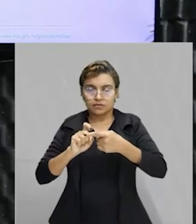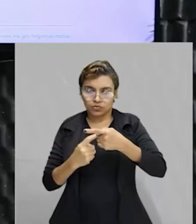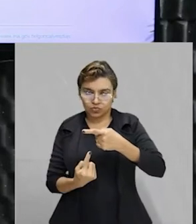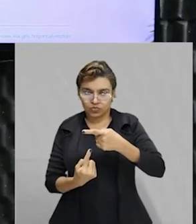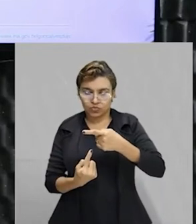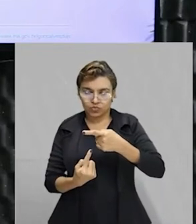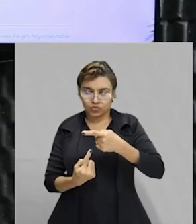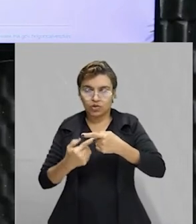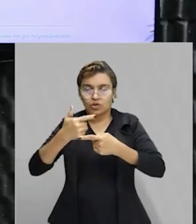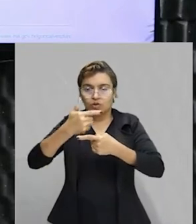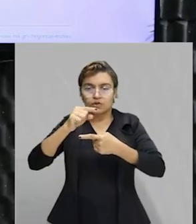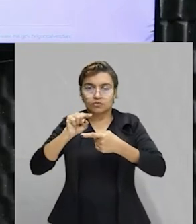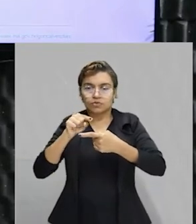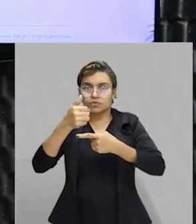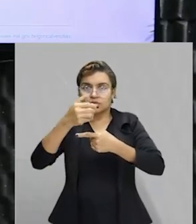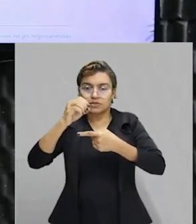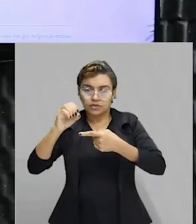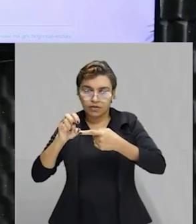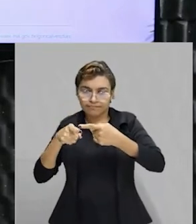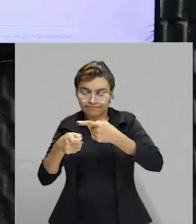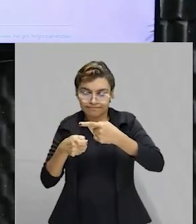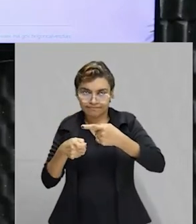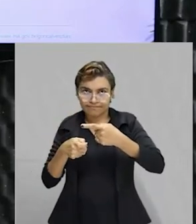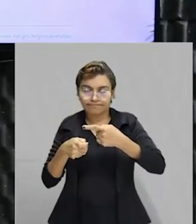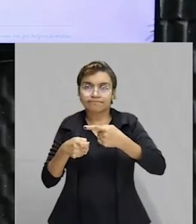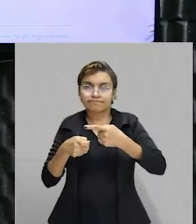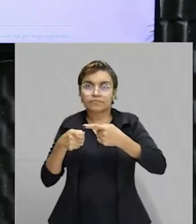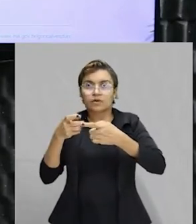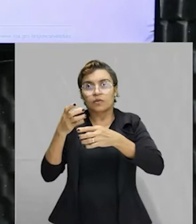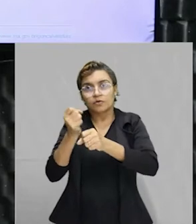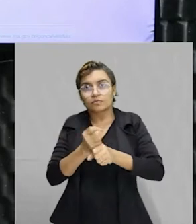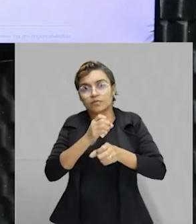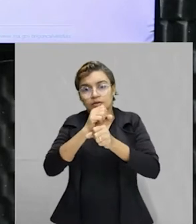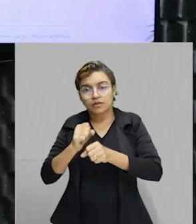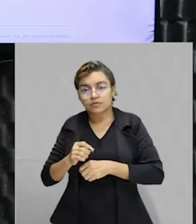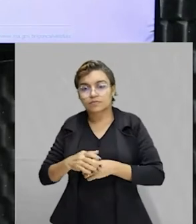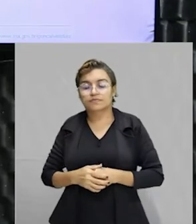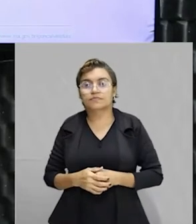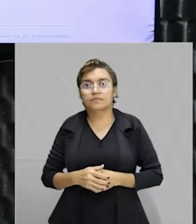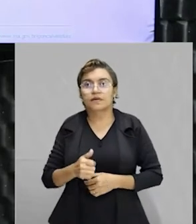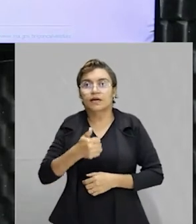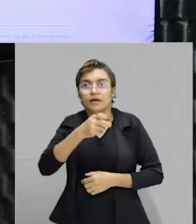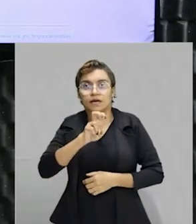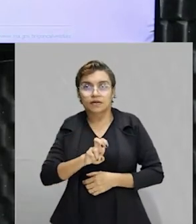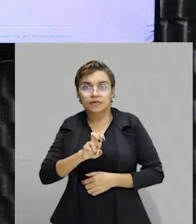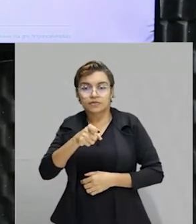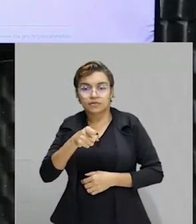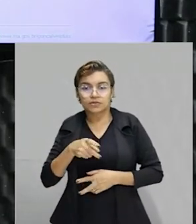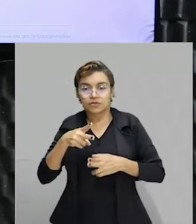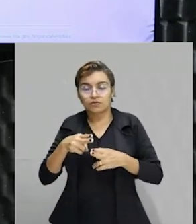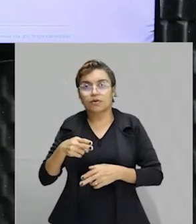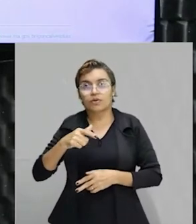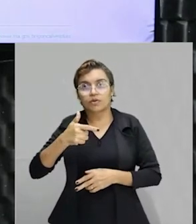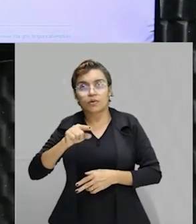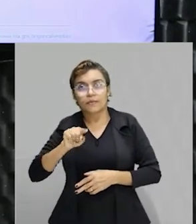como 2 e 100 está para x. Fazendo a multiplicação em x nós temos 15x igual a 2 e 100 no